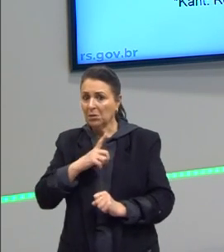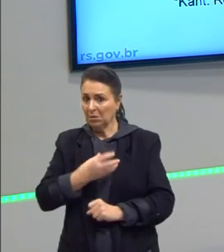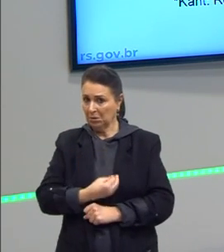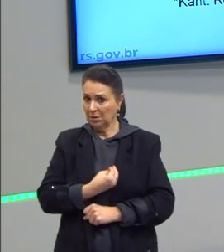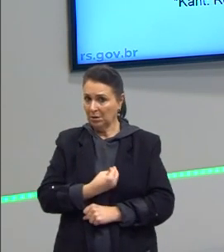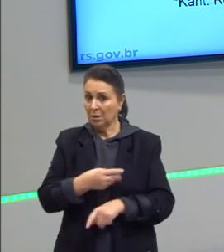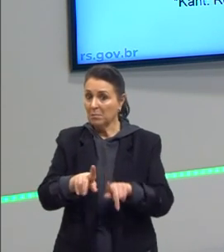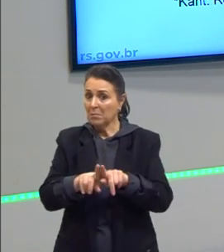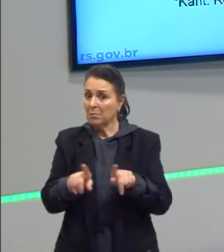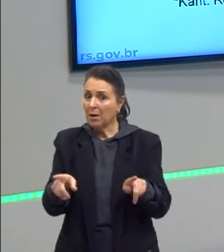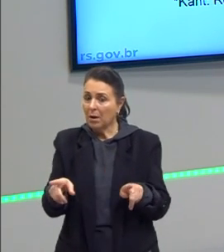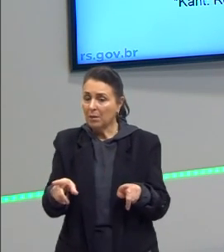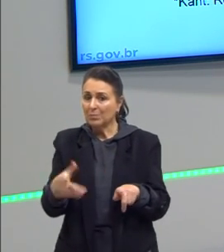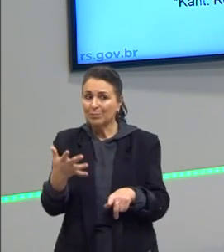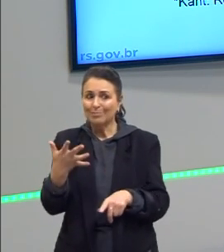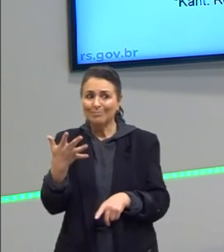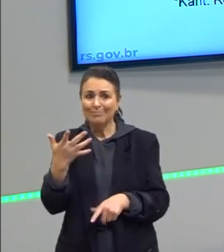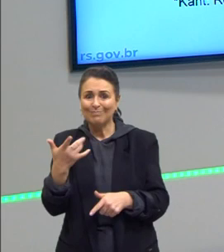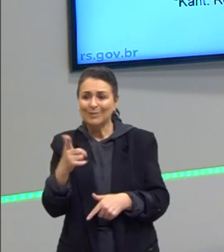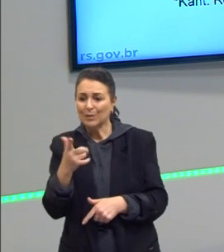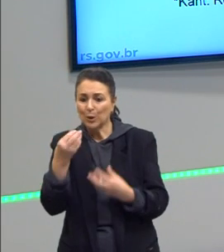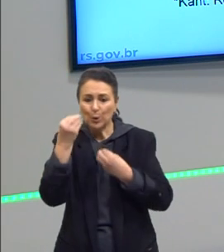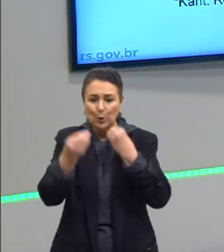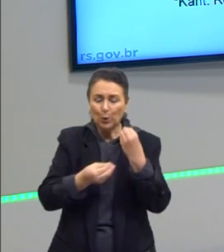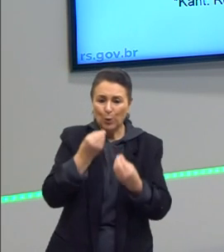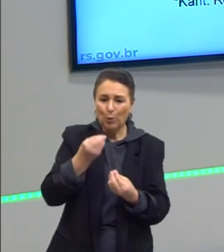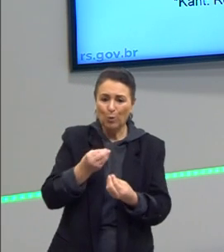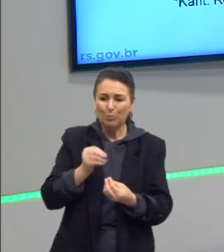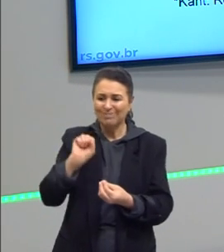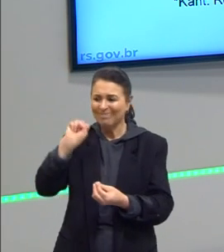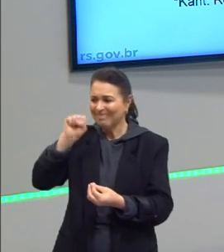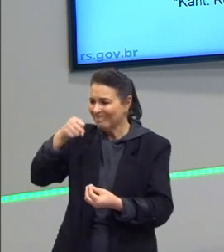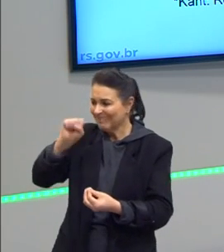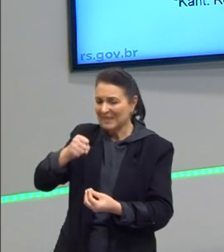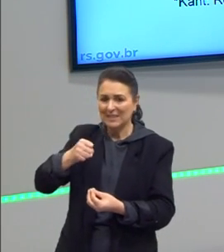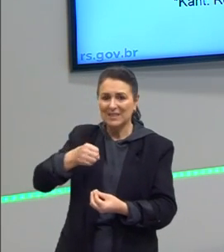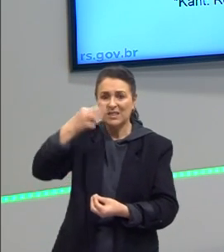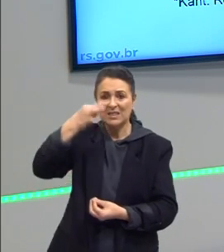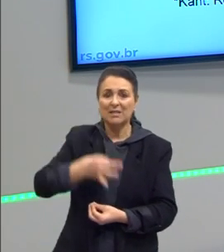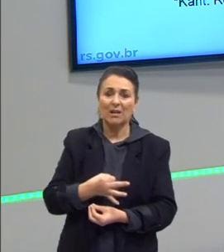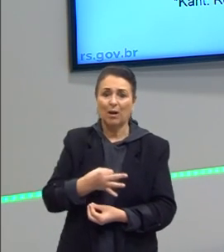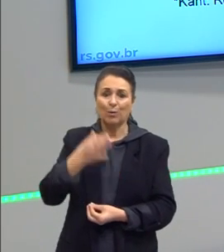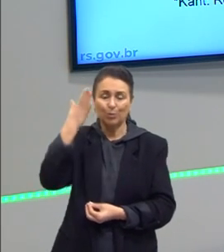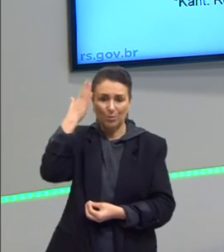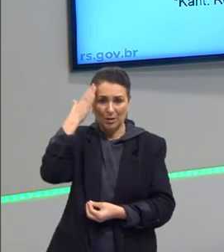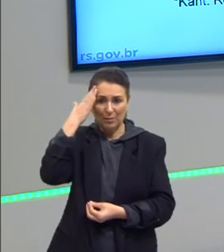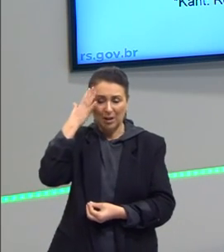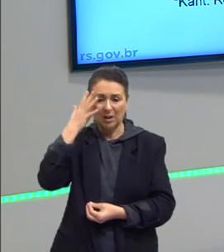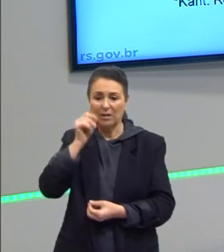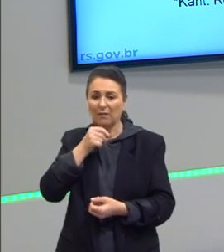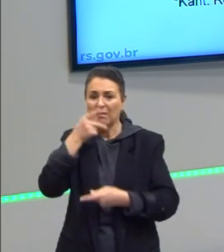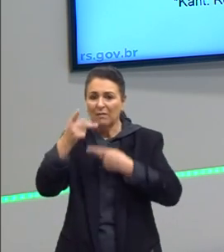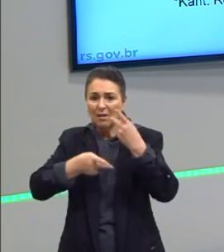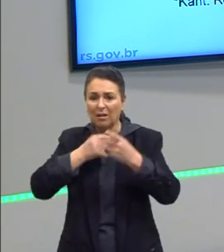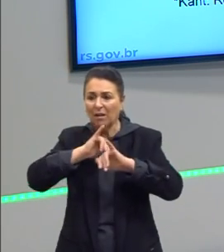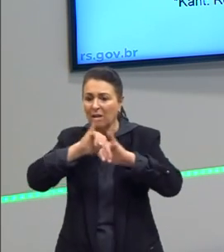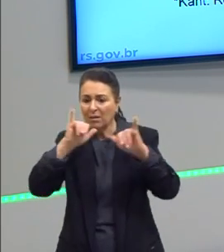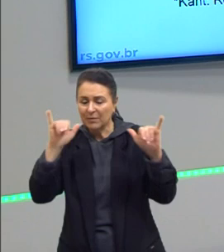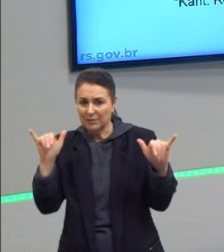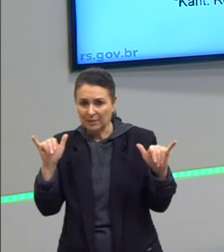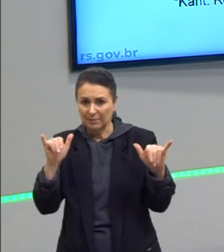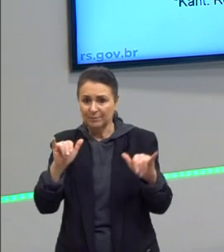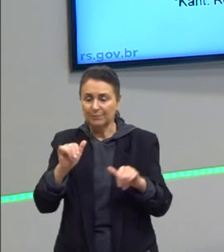mas não tem como afirmar com essa certeza, fazer esse discurso com a afirmação que existe.